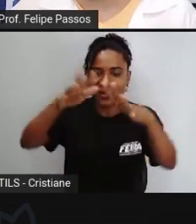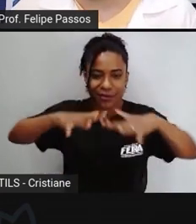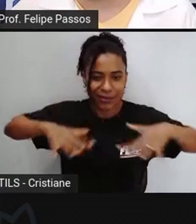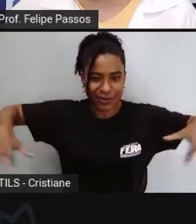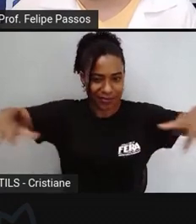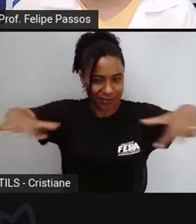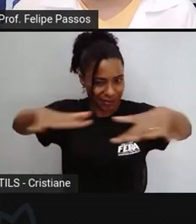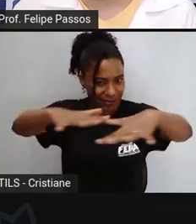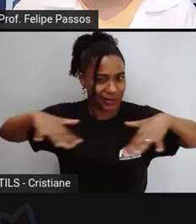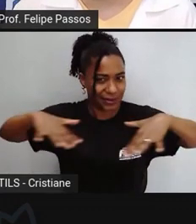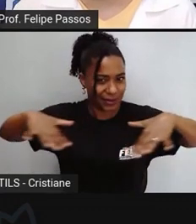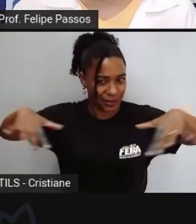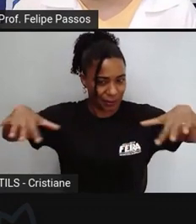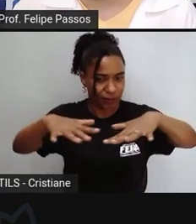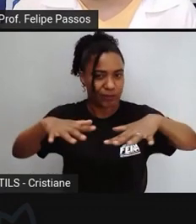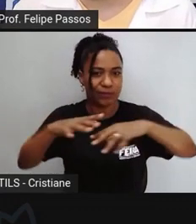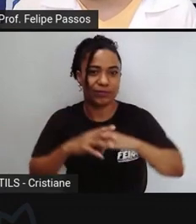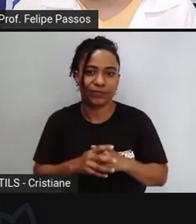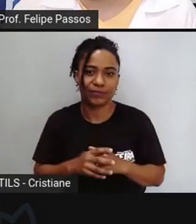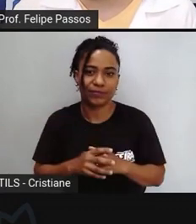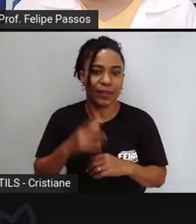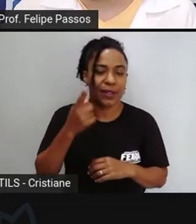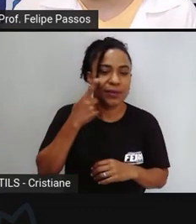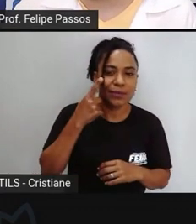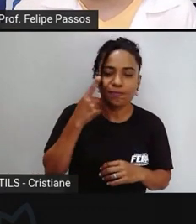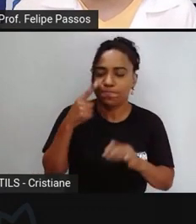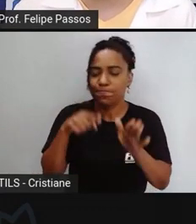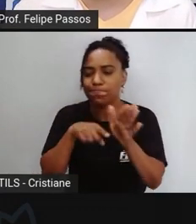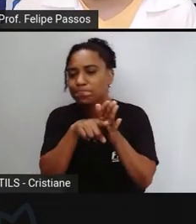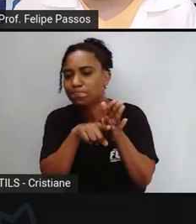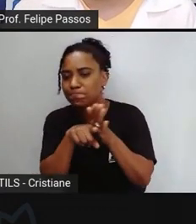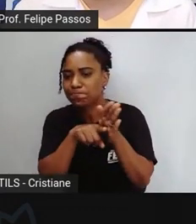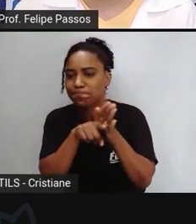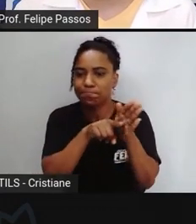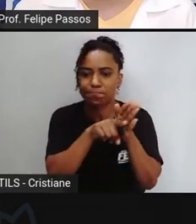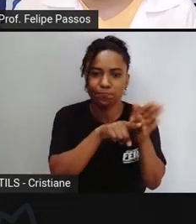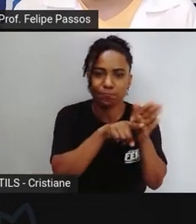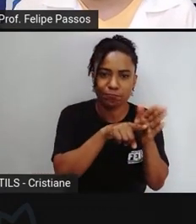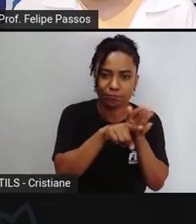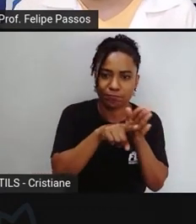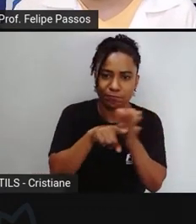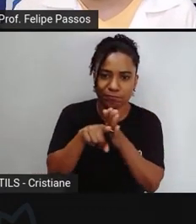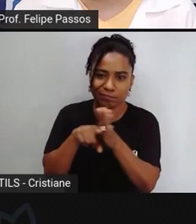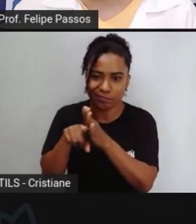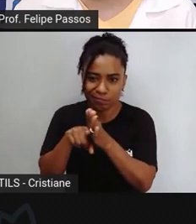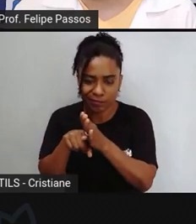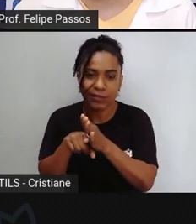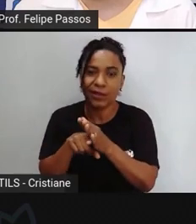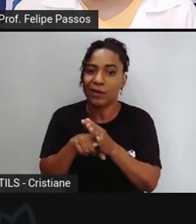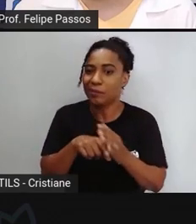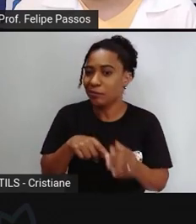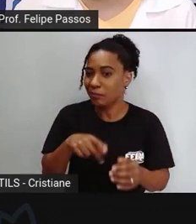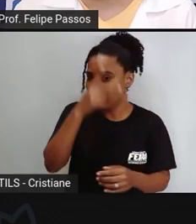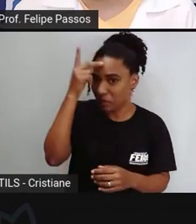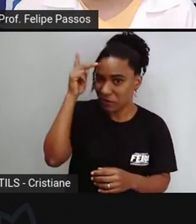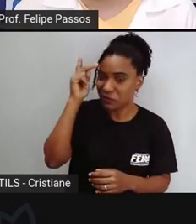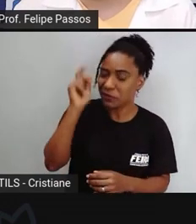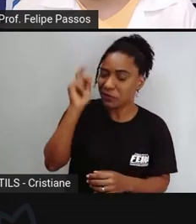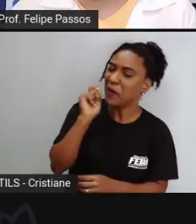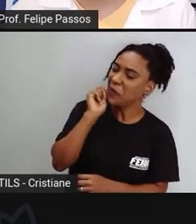fazer uma argumentação pedradas ele